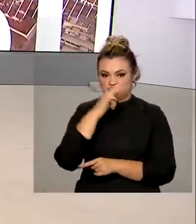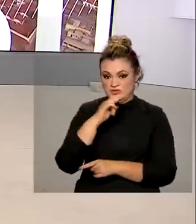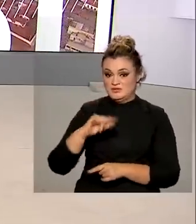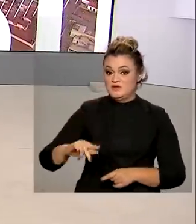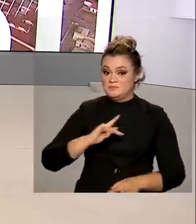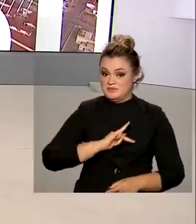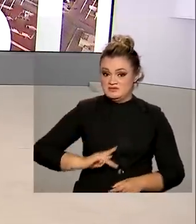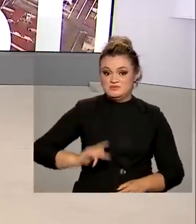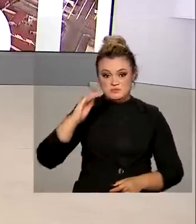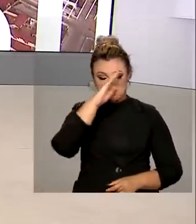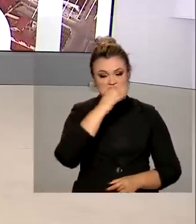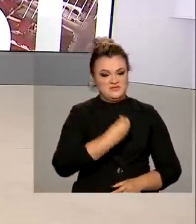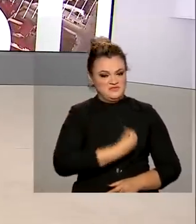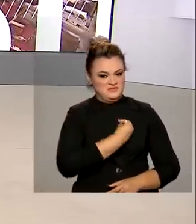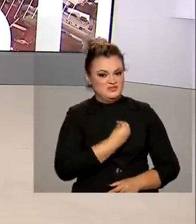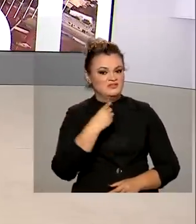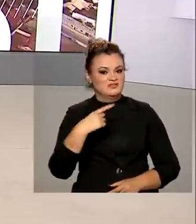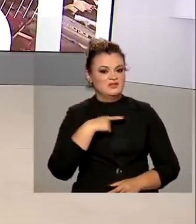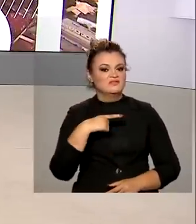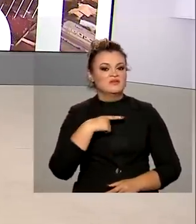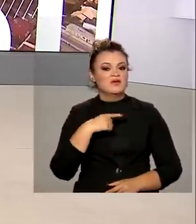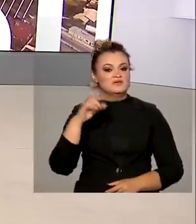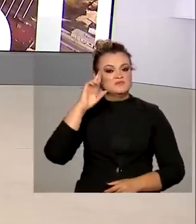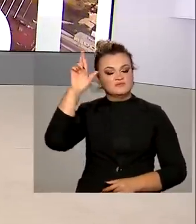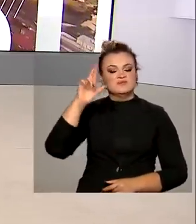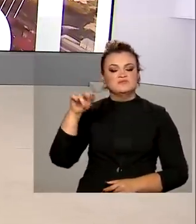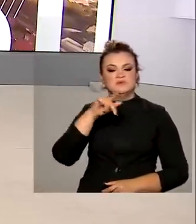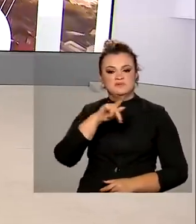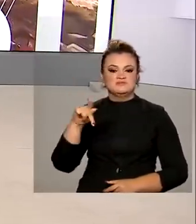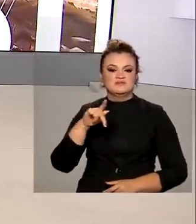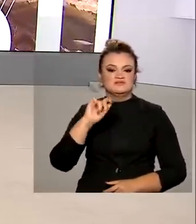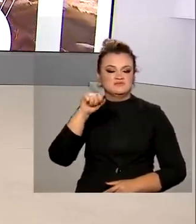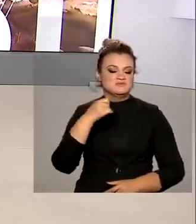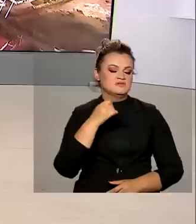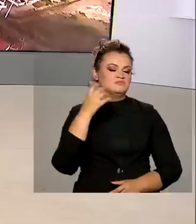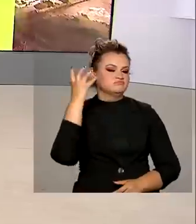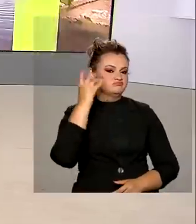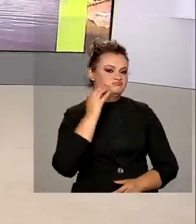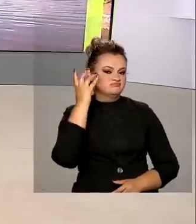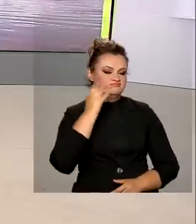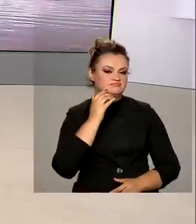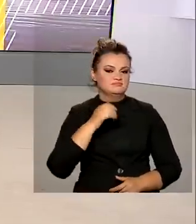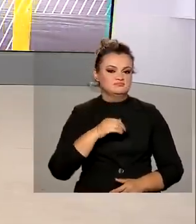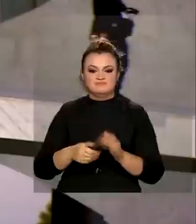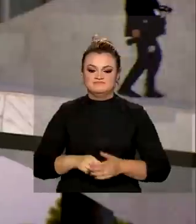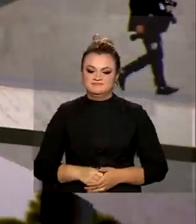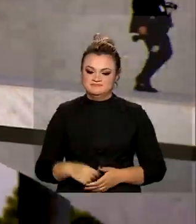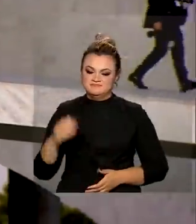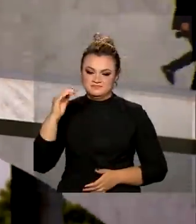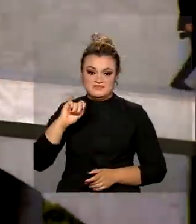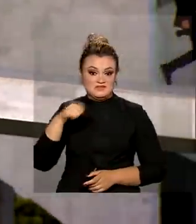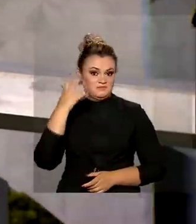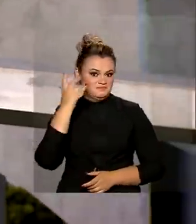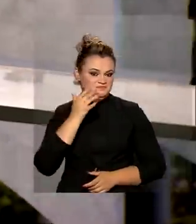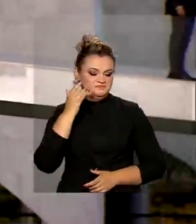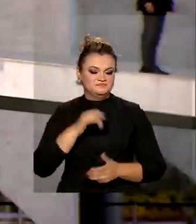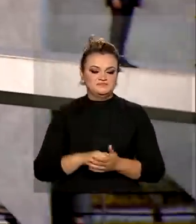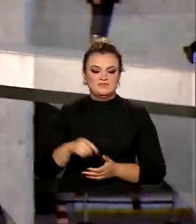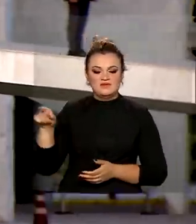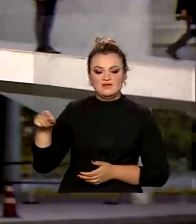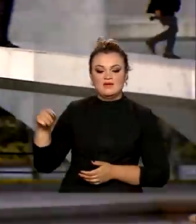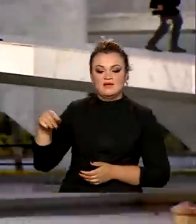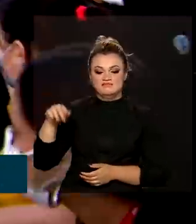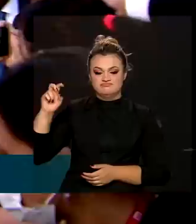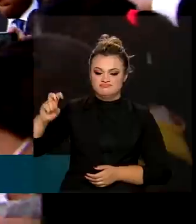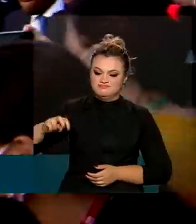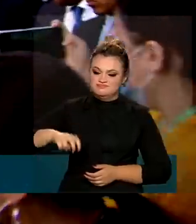Jair Bolsonaro participou da cerimônia conduzida pelo presidente do Congresso, Rodrigo Pacheco. Bolsonaro caminhou até